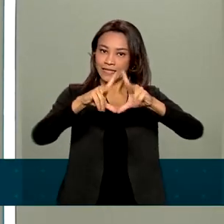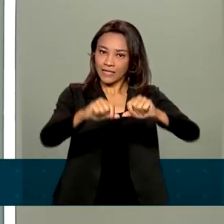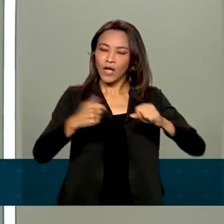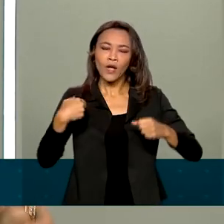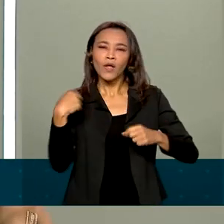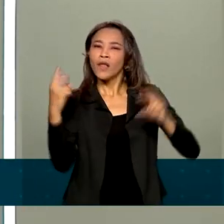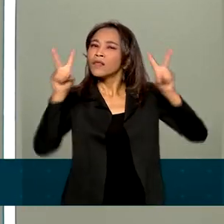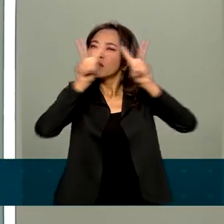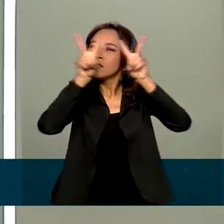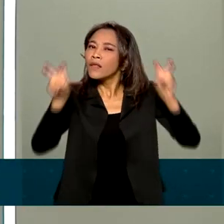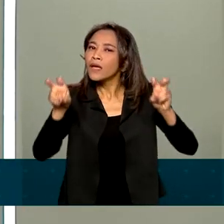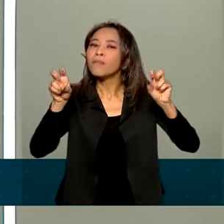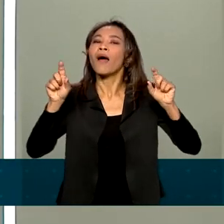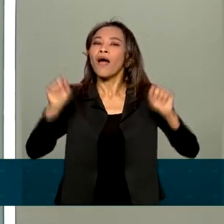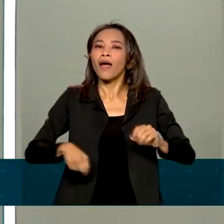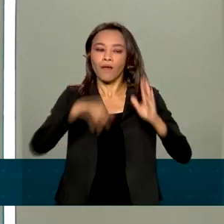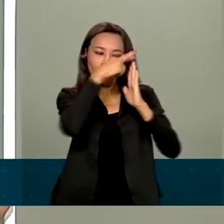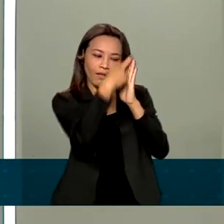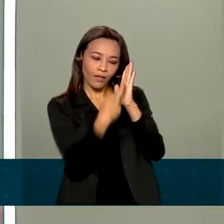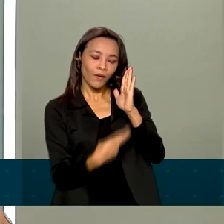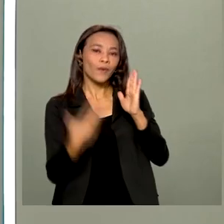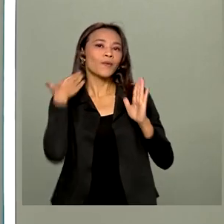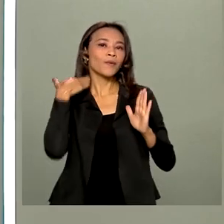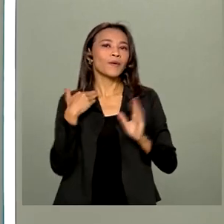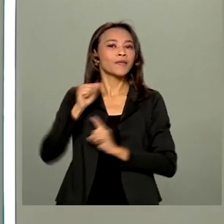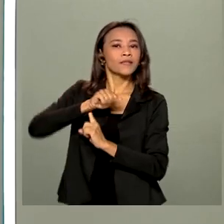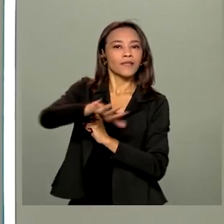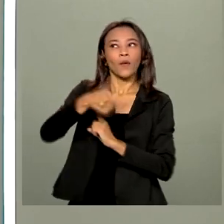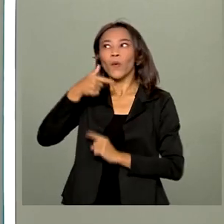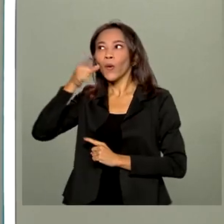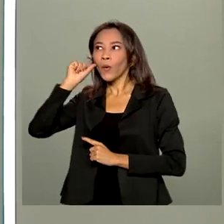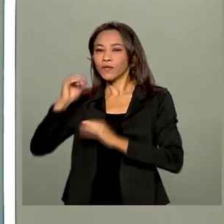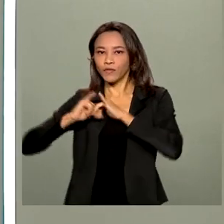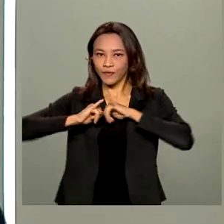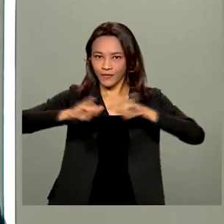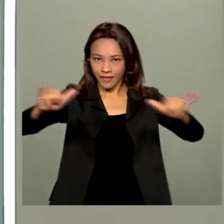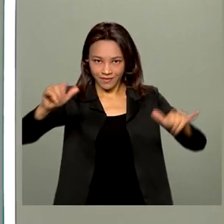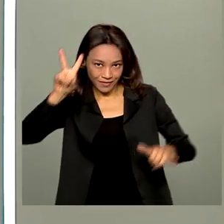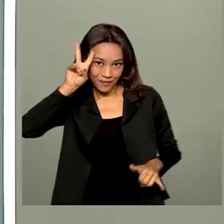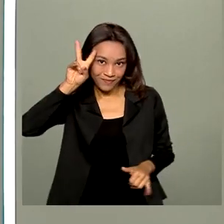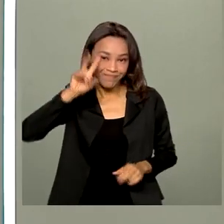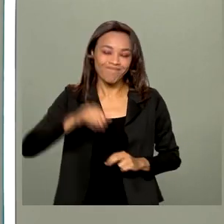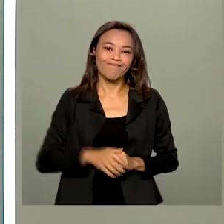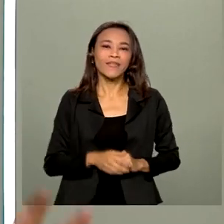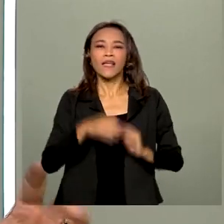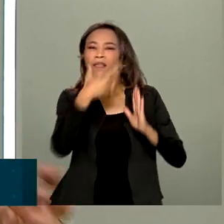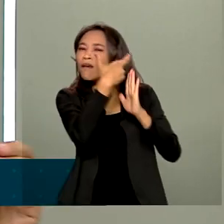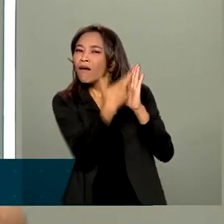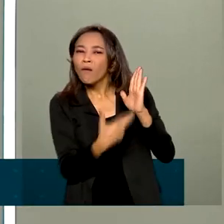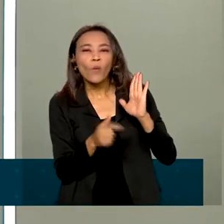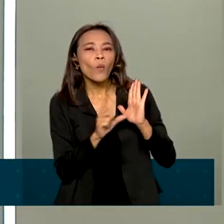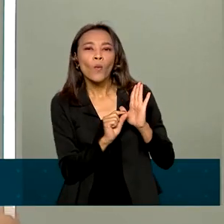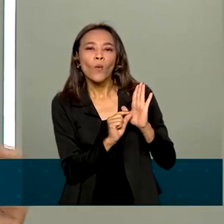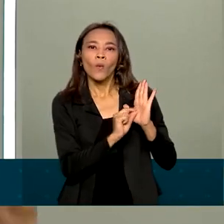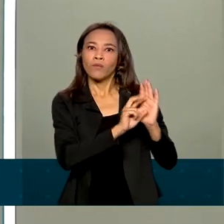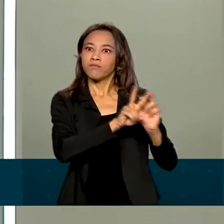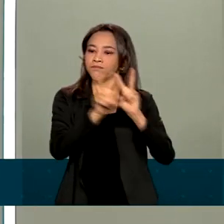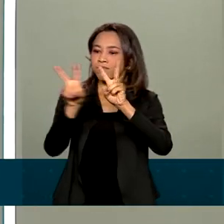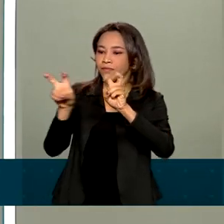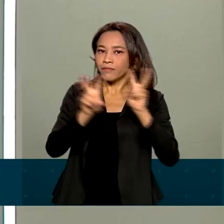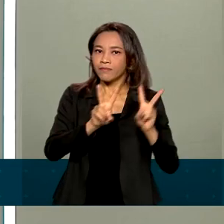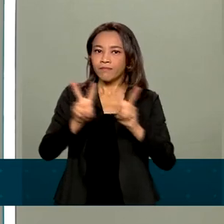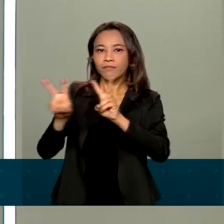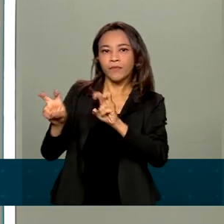tema de hoje é o boletim Focus do Banco Central, que foi divulgado ontem, na segunda-feira. Desse boletim, nós podemos extrair dois grandes